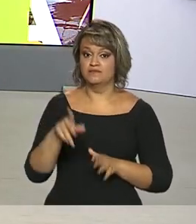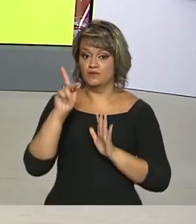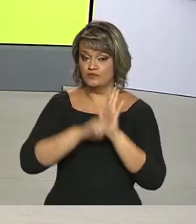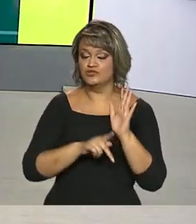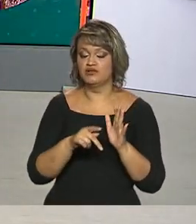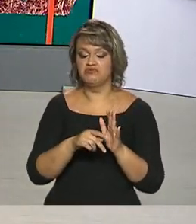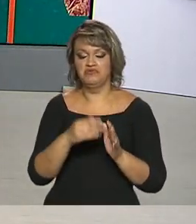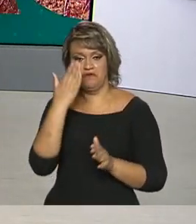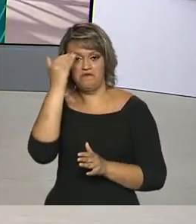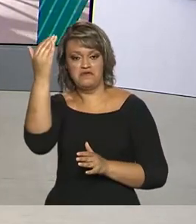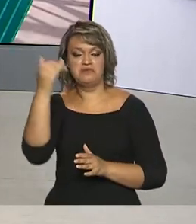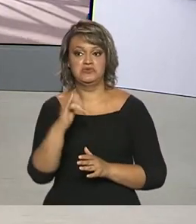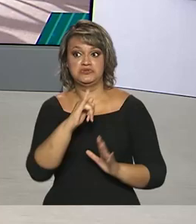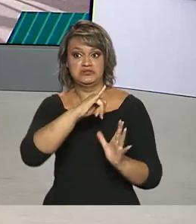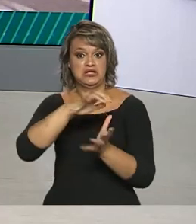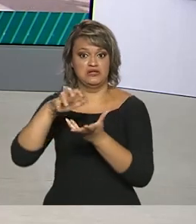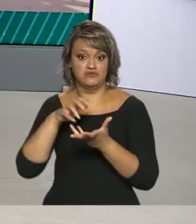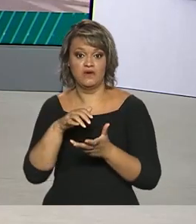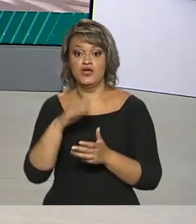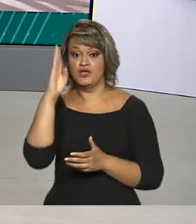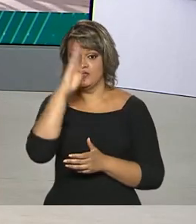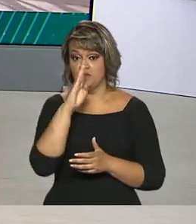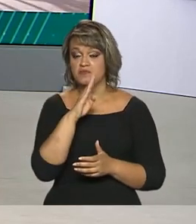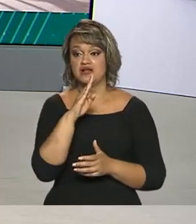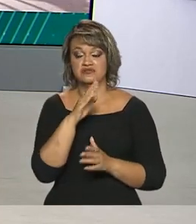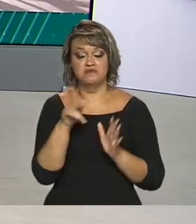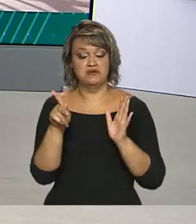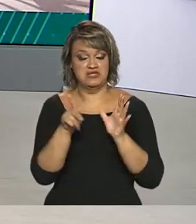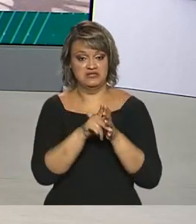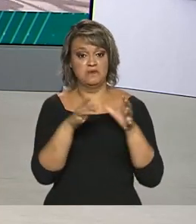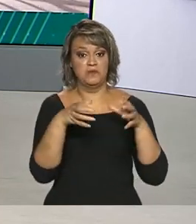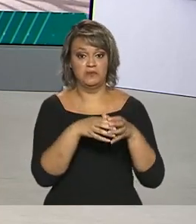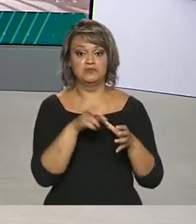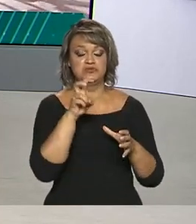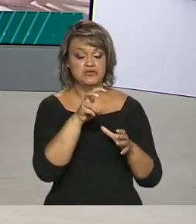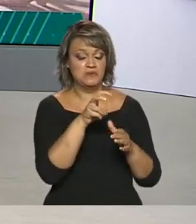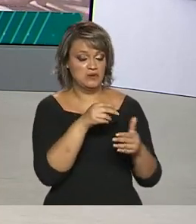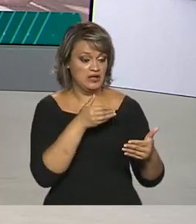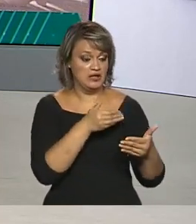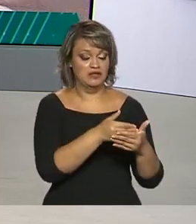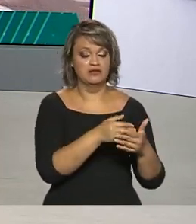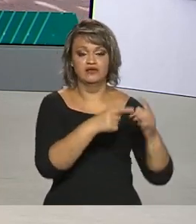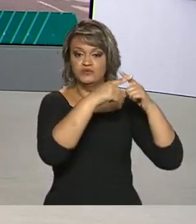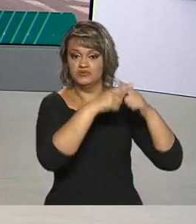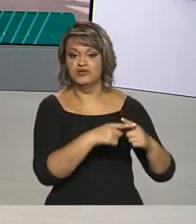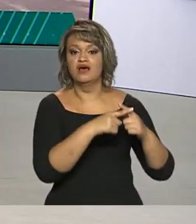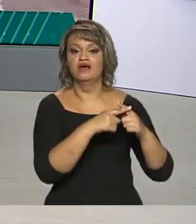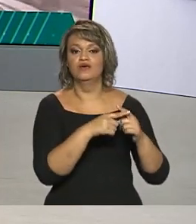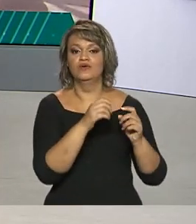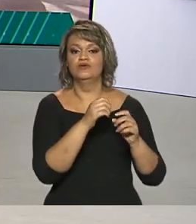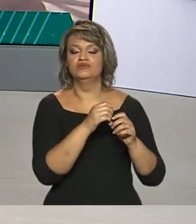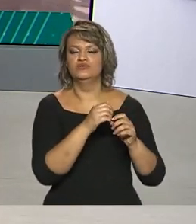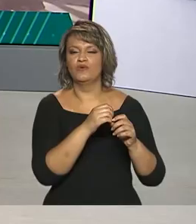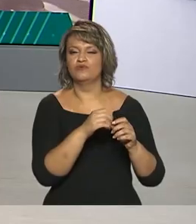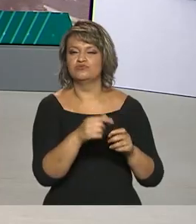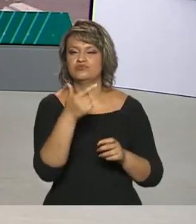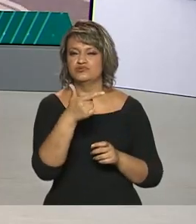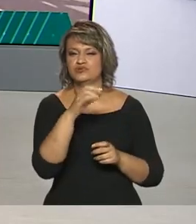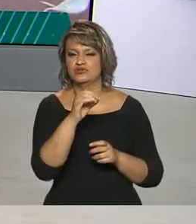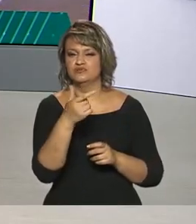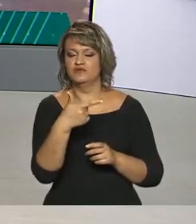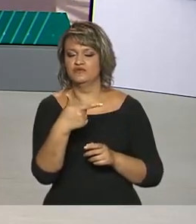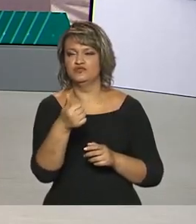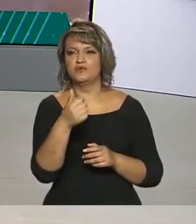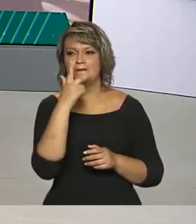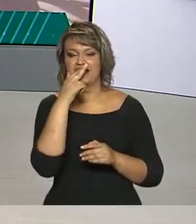internacional e, pela primeira vez, o Brasil ficou entre os 50 finalistas do Global Teacher Prize 2021, considerado o Prêmio